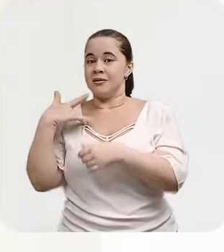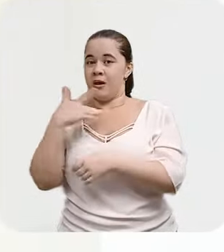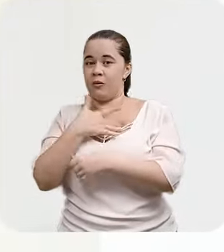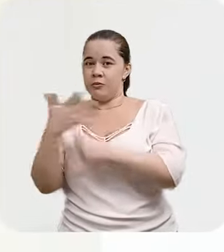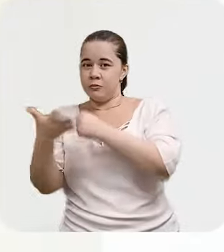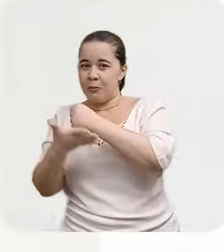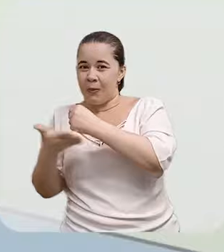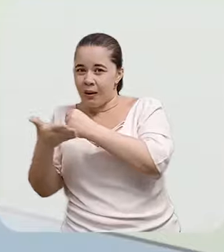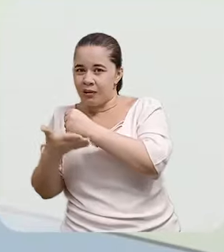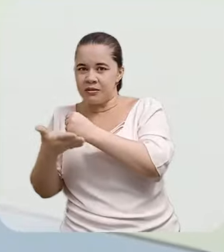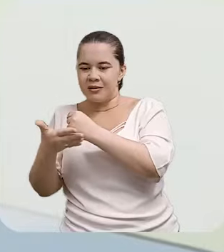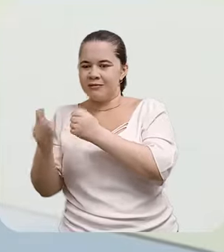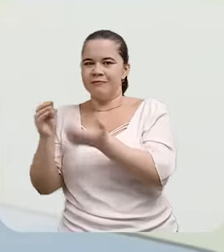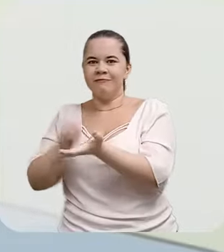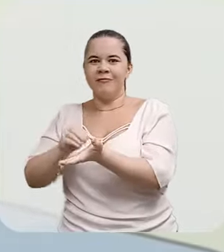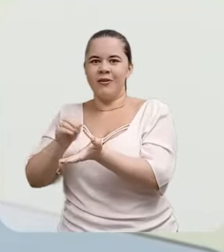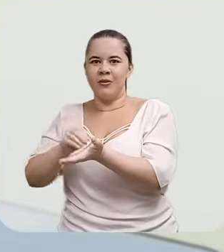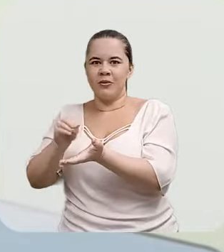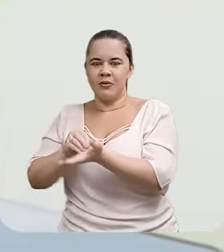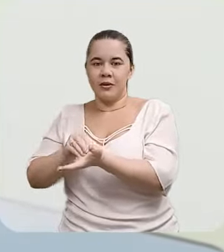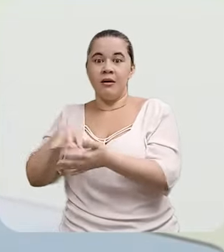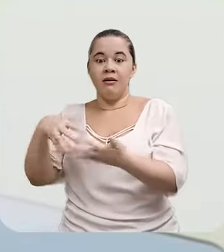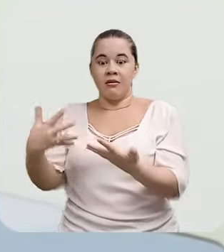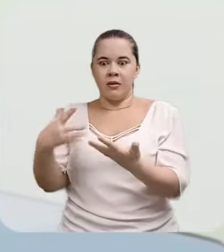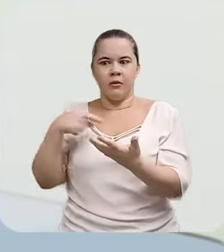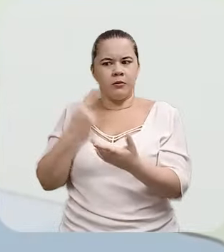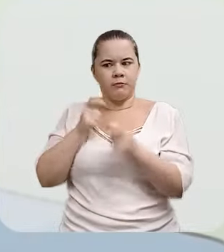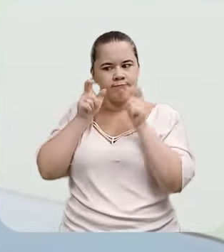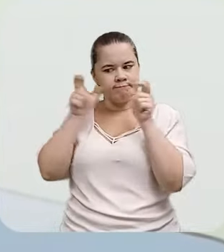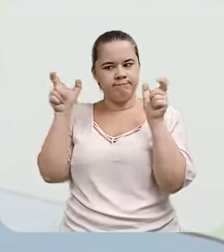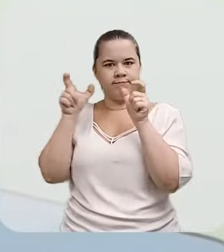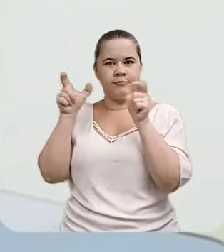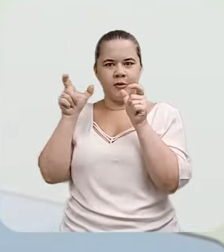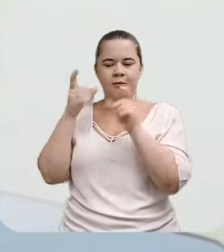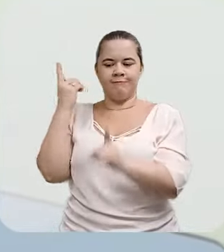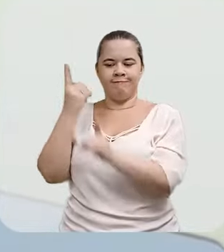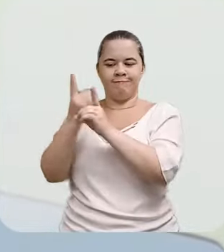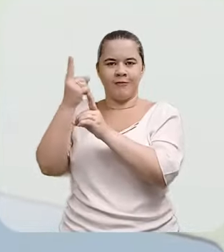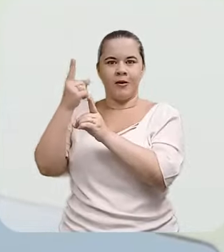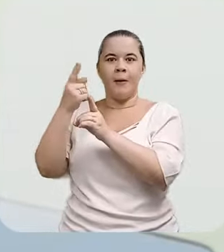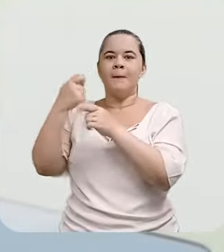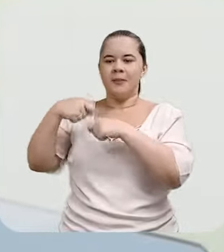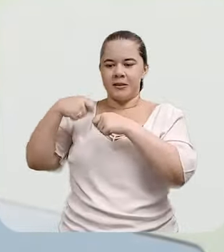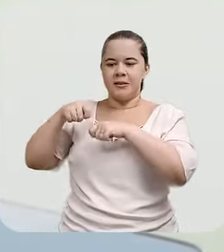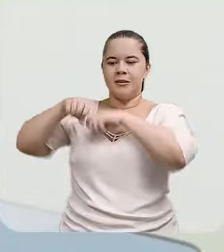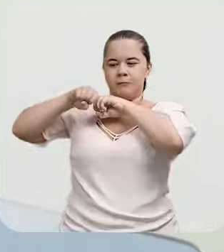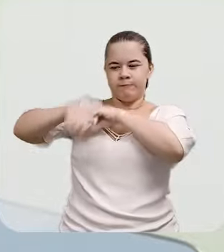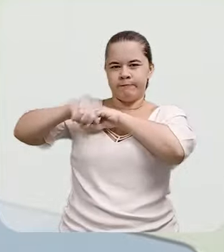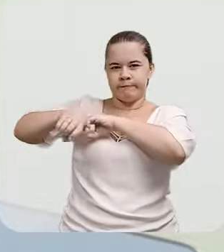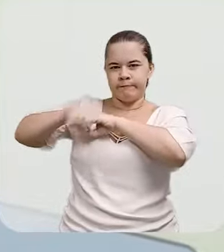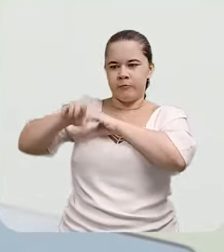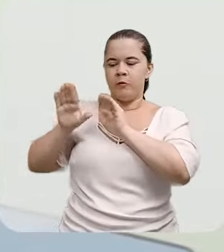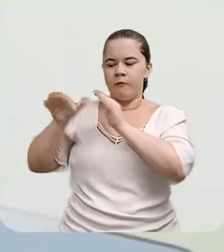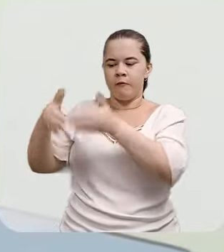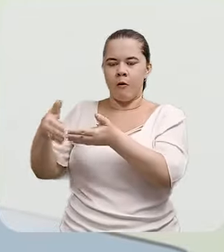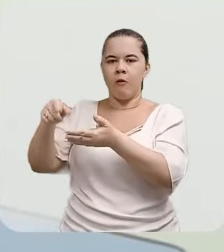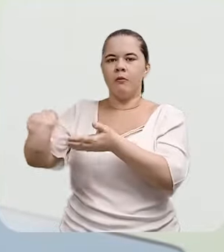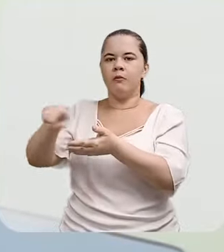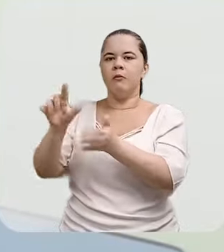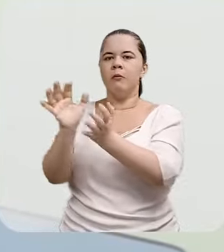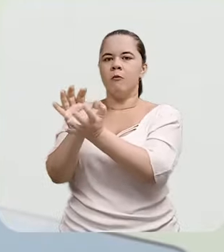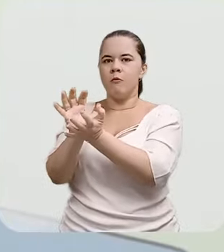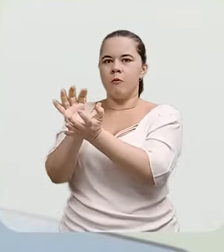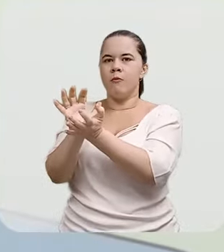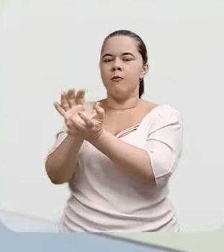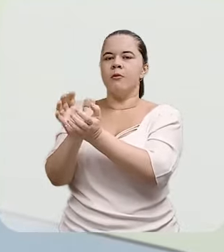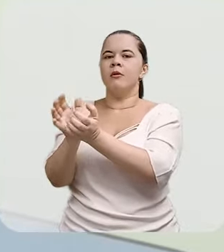Isso foi um alerta, onde junto com o Sereste Kixeramubi, com o apoio do Sereste Kixeramubi, disponibilizamos uma capacitação para